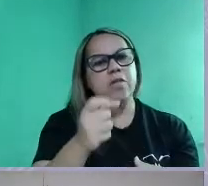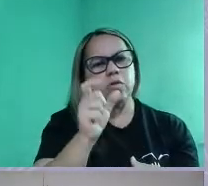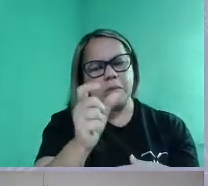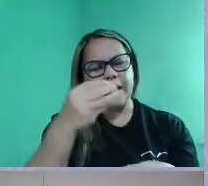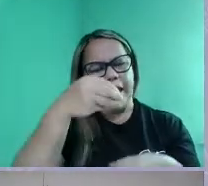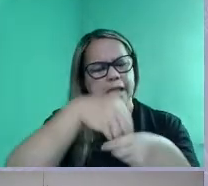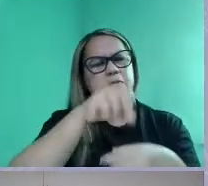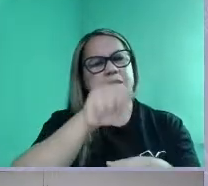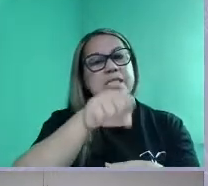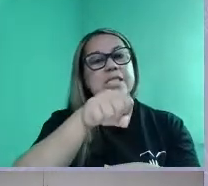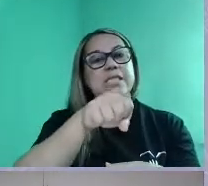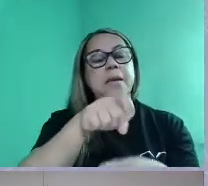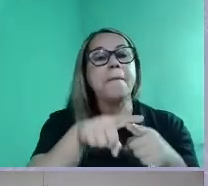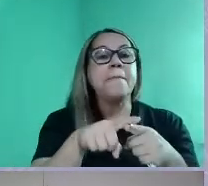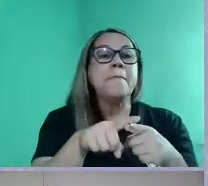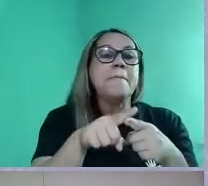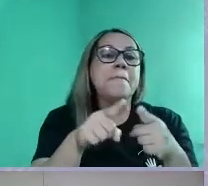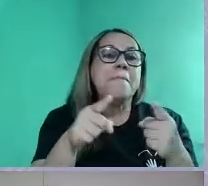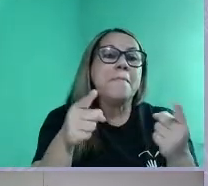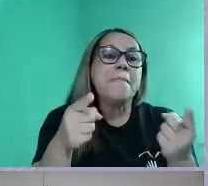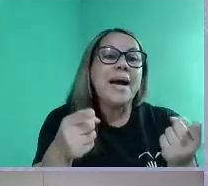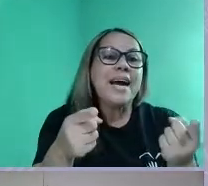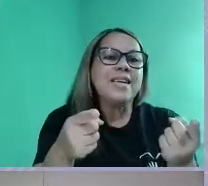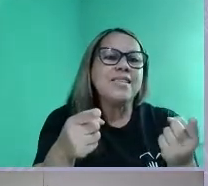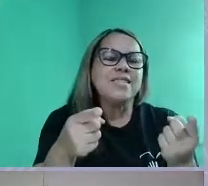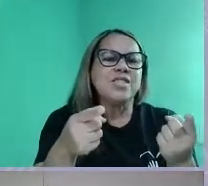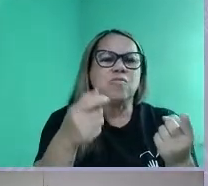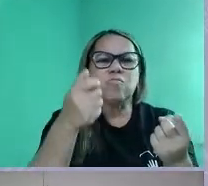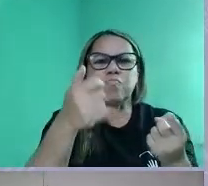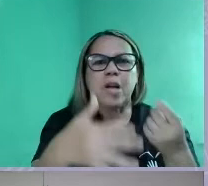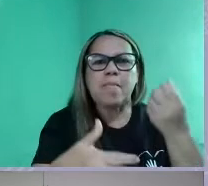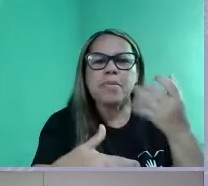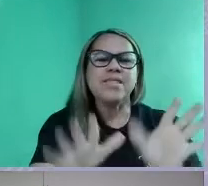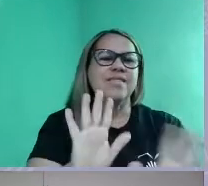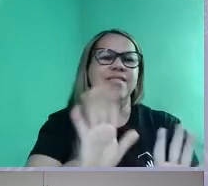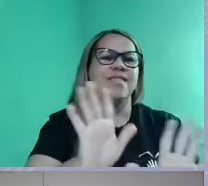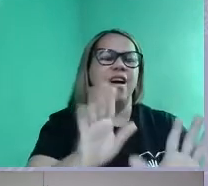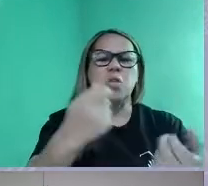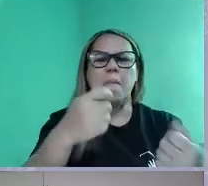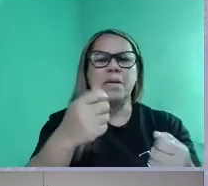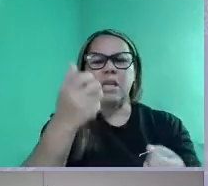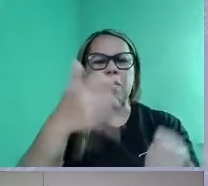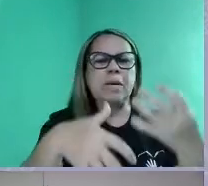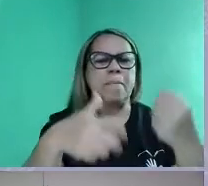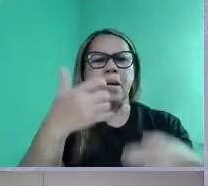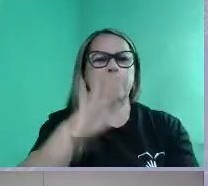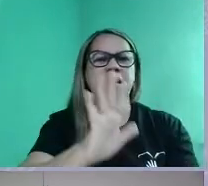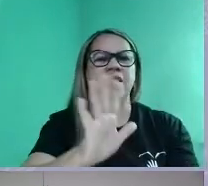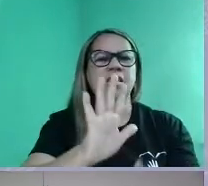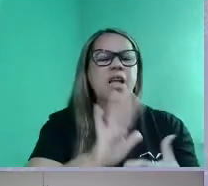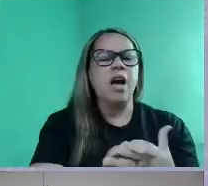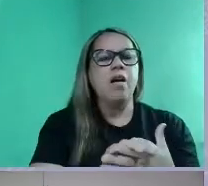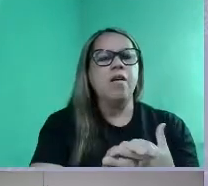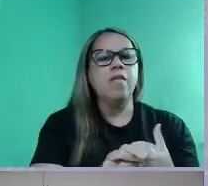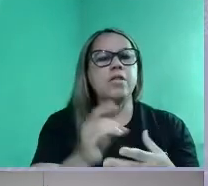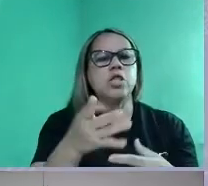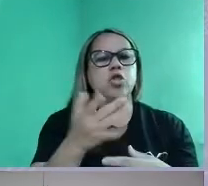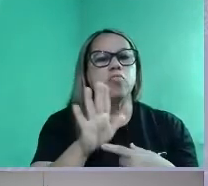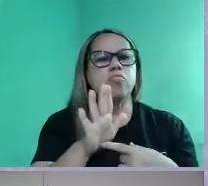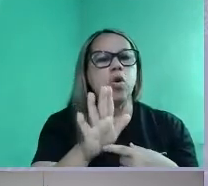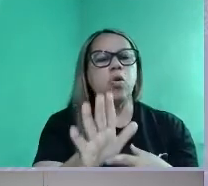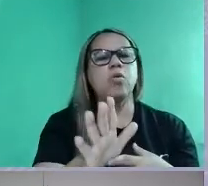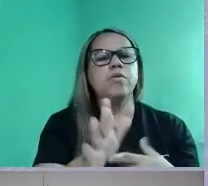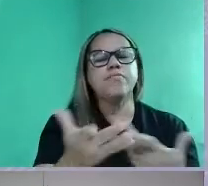campo, mas o relato não, não há, não tem que relatar, certo? Vocês têm que expor